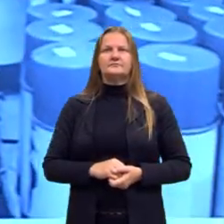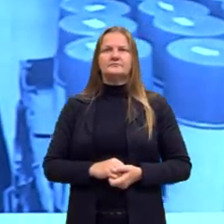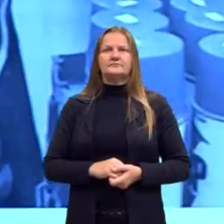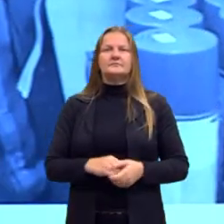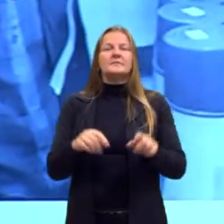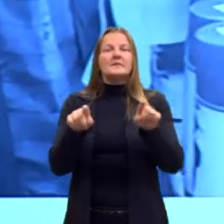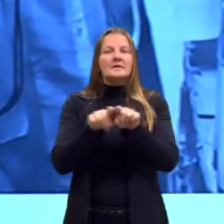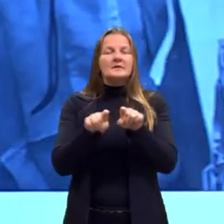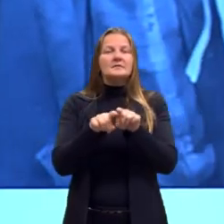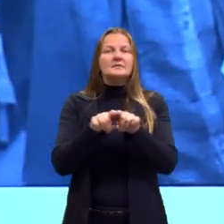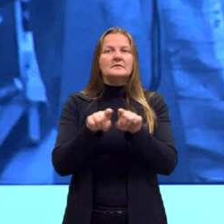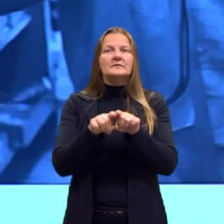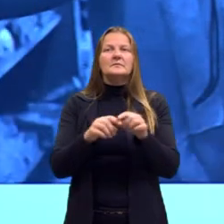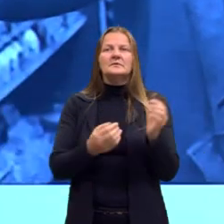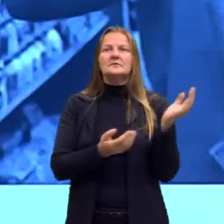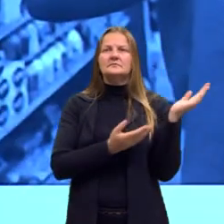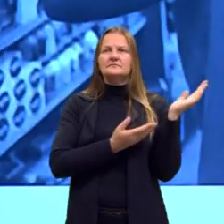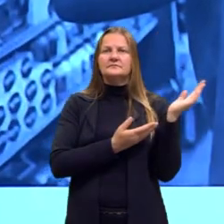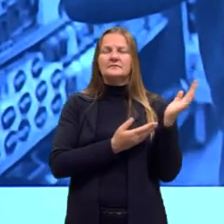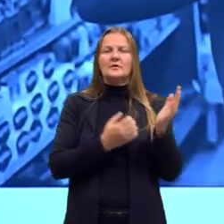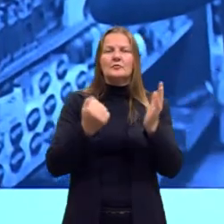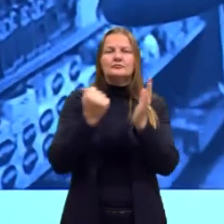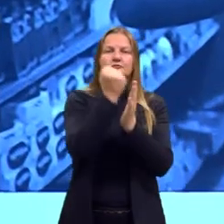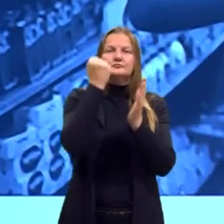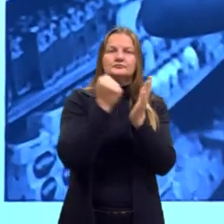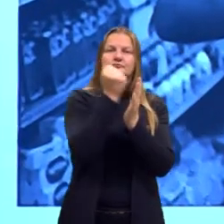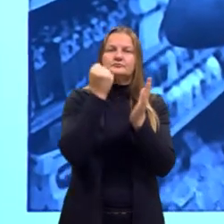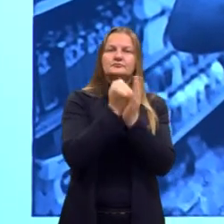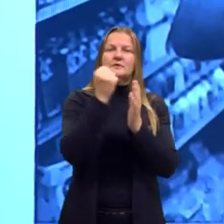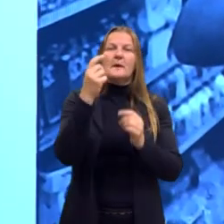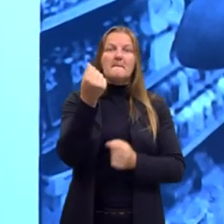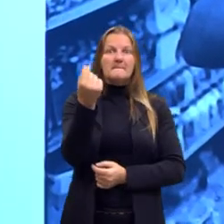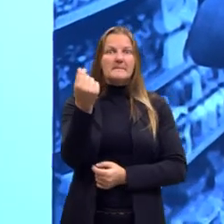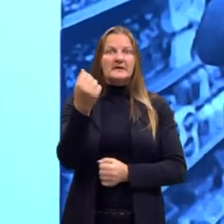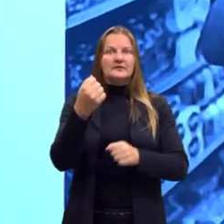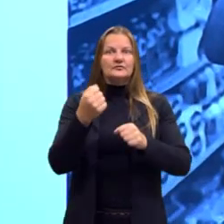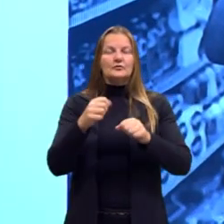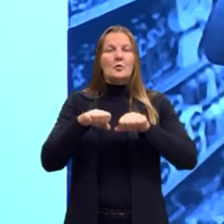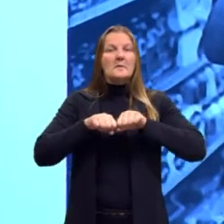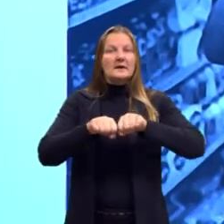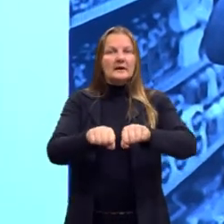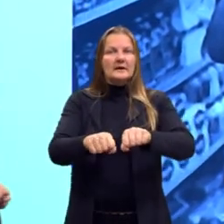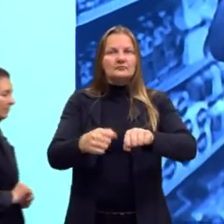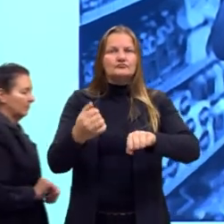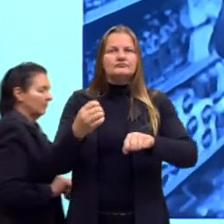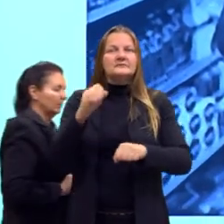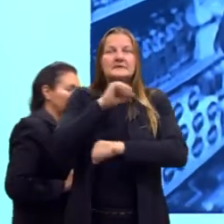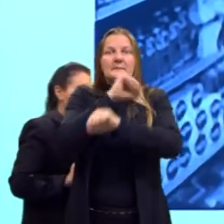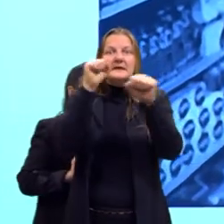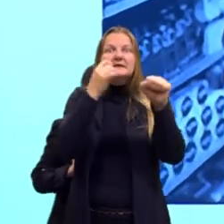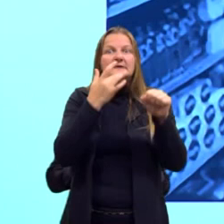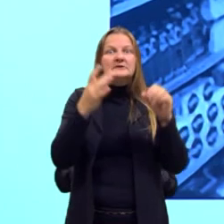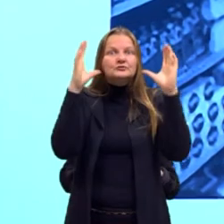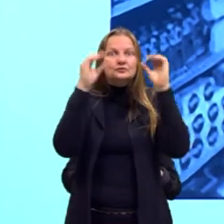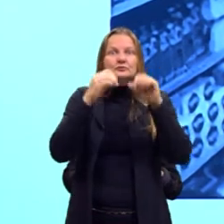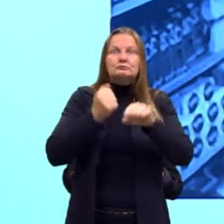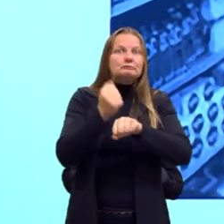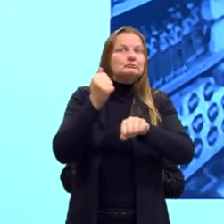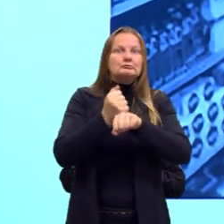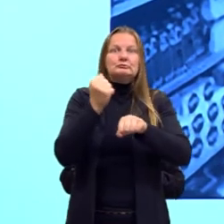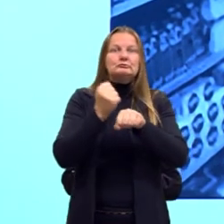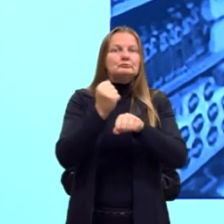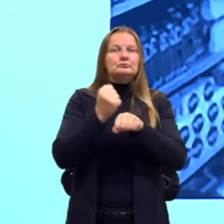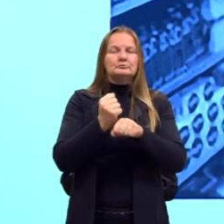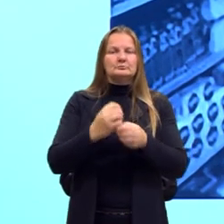demarcador ali de preços, cara, esse rapaz aí, ele só demarcava preço, ele passava o dia inteiro